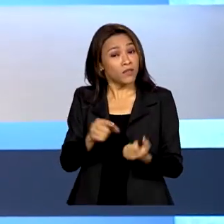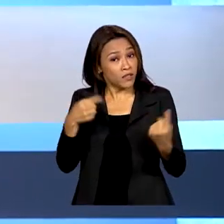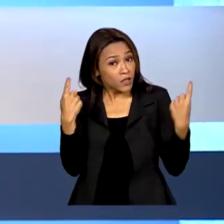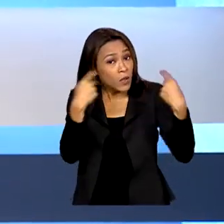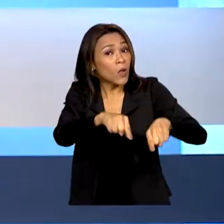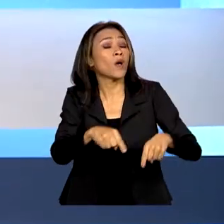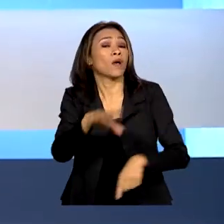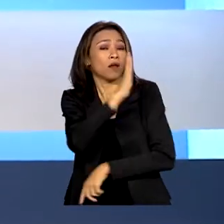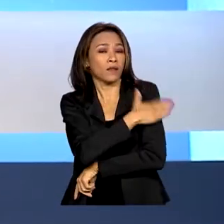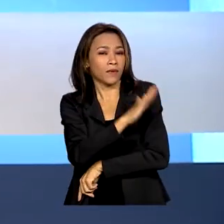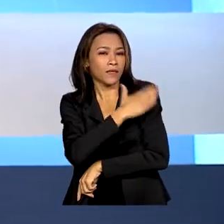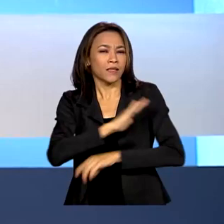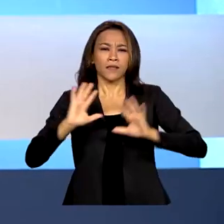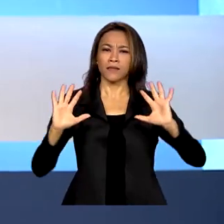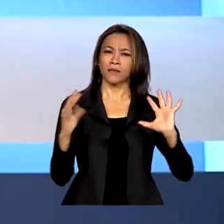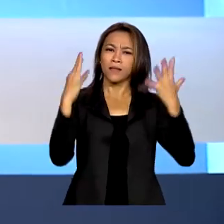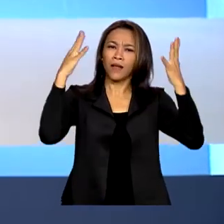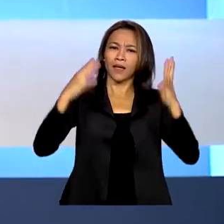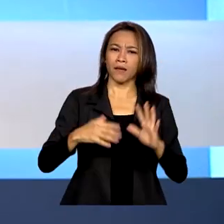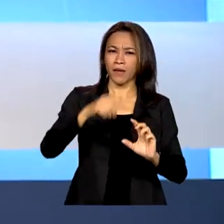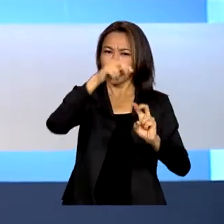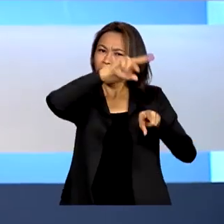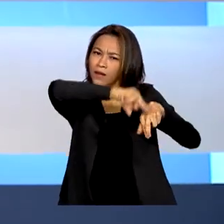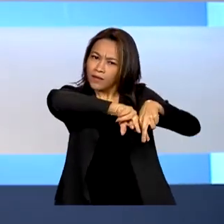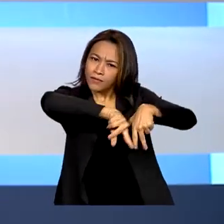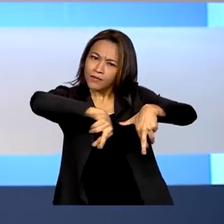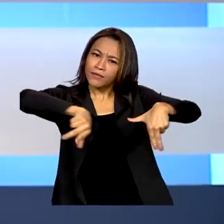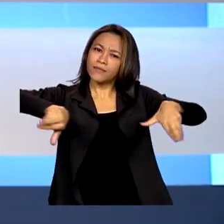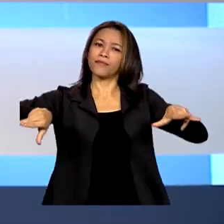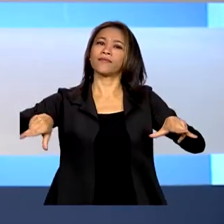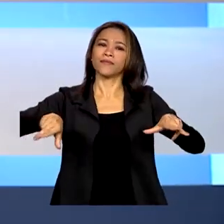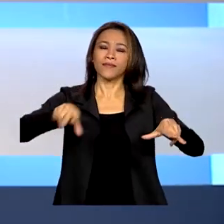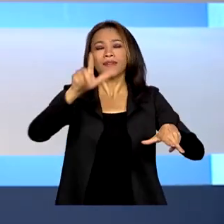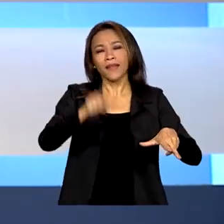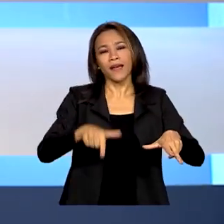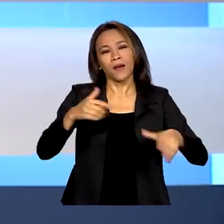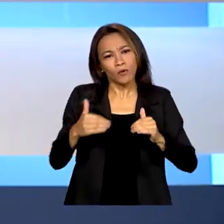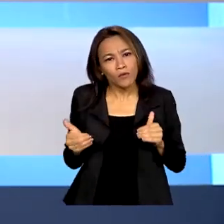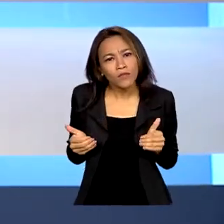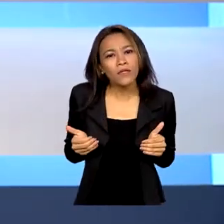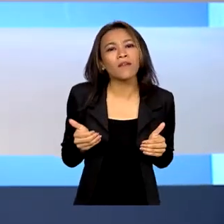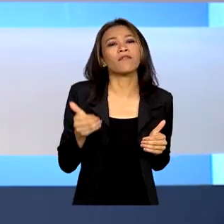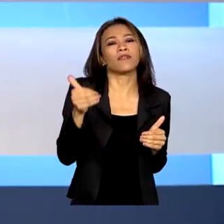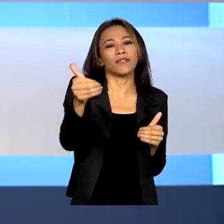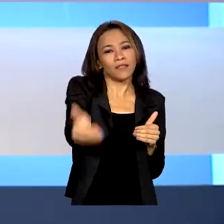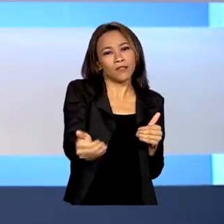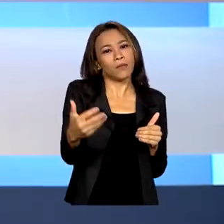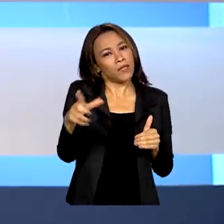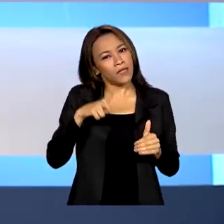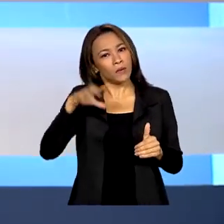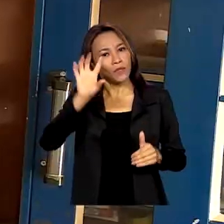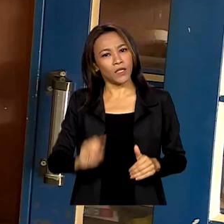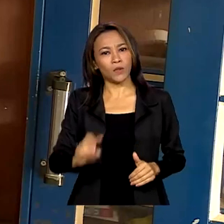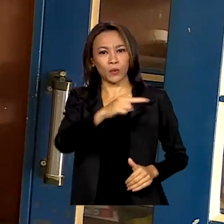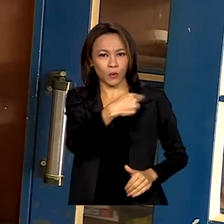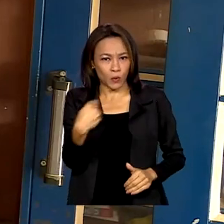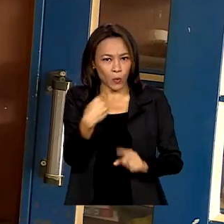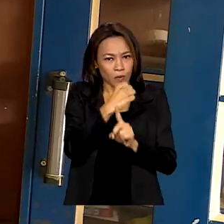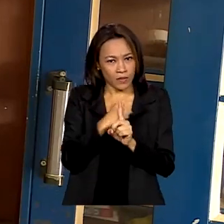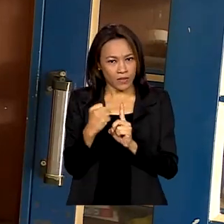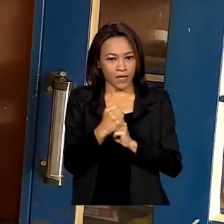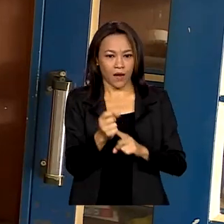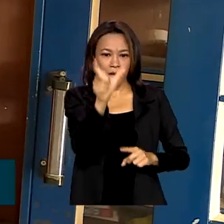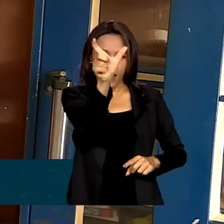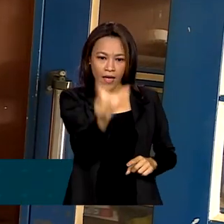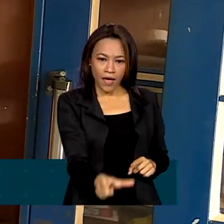além de celebrar a diversidade e os avanços conquistados, como ter direito ao nome social. Kate